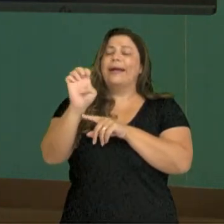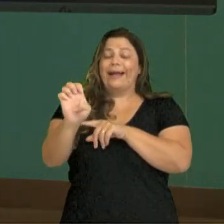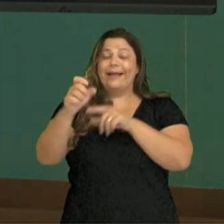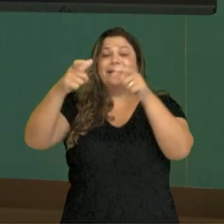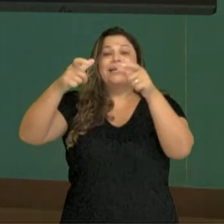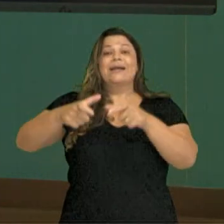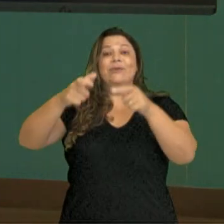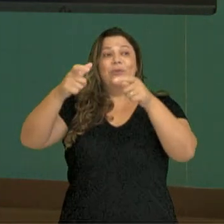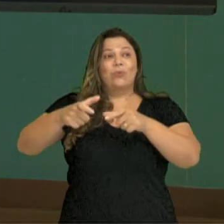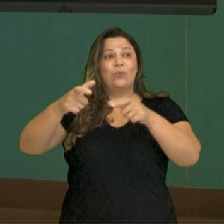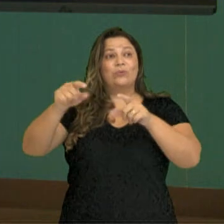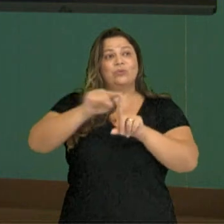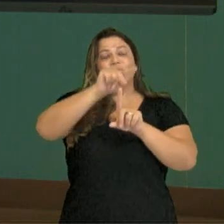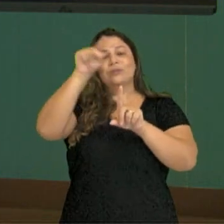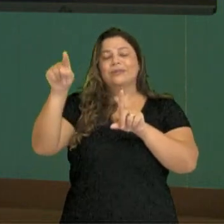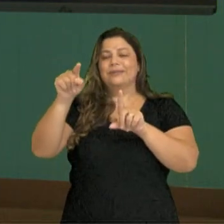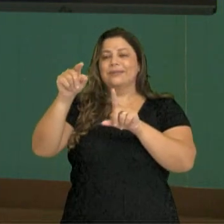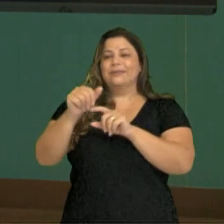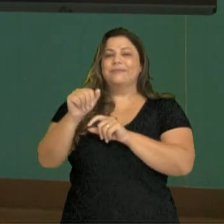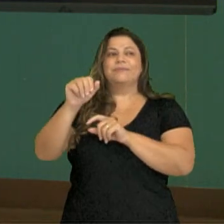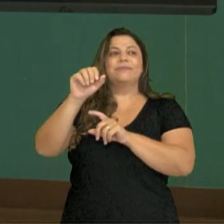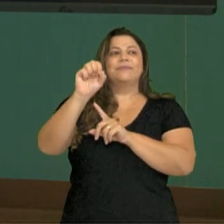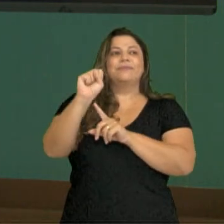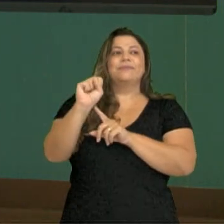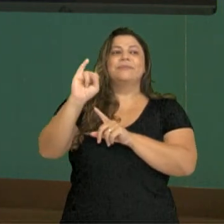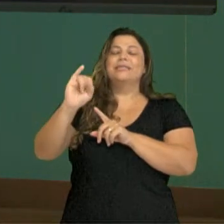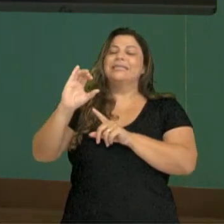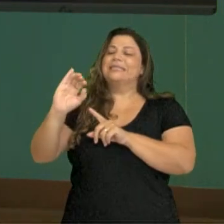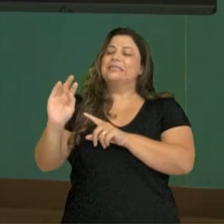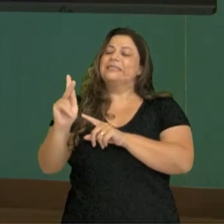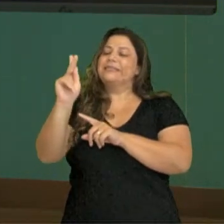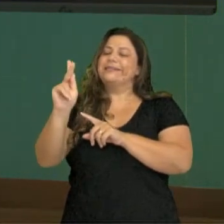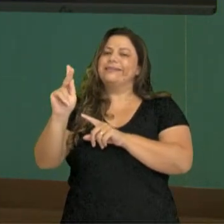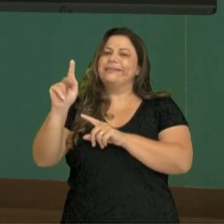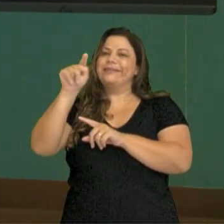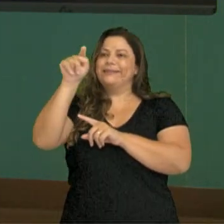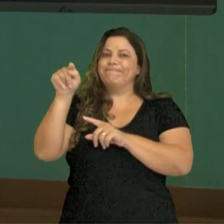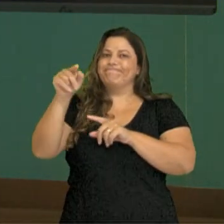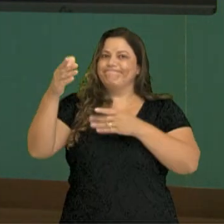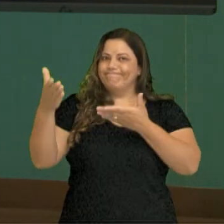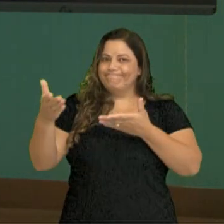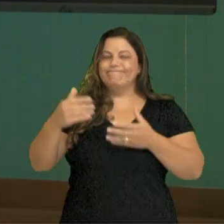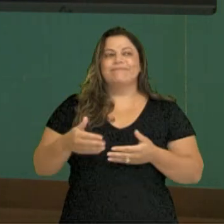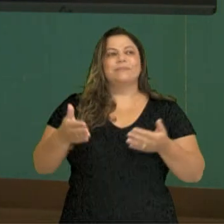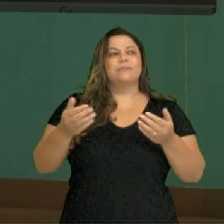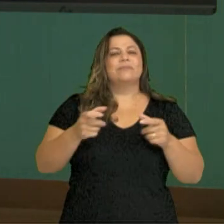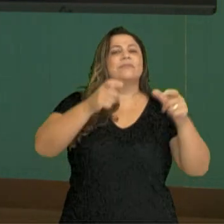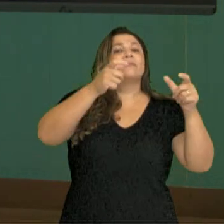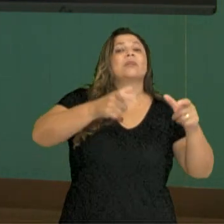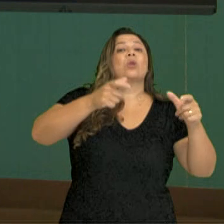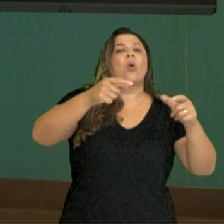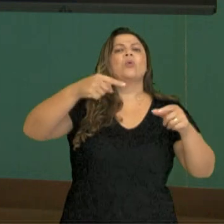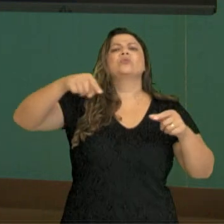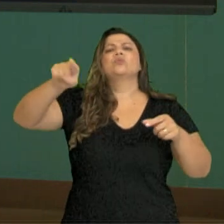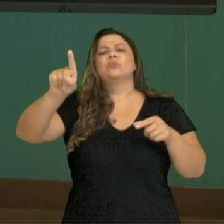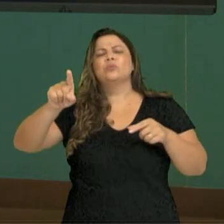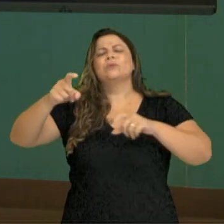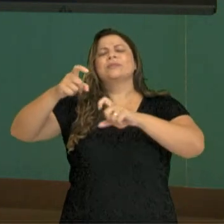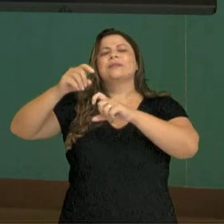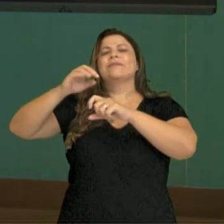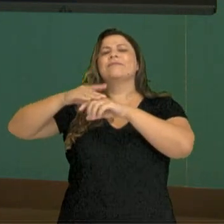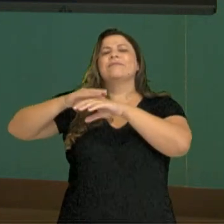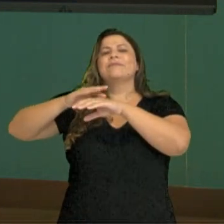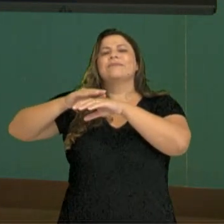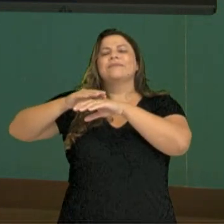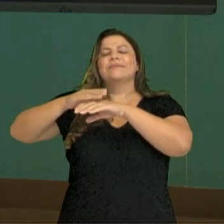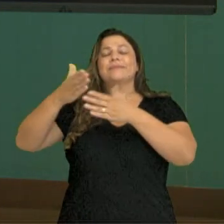E a minha palavrinha-chave, sick. Doente. Matei a charada. Onde você vai quando você está doente?